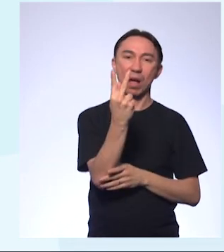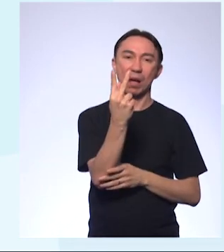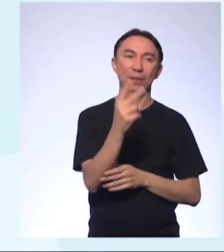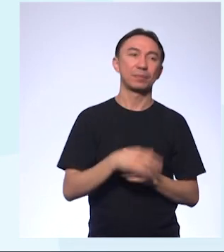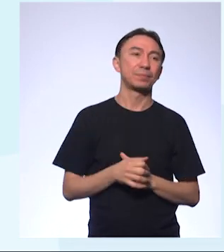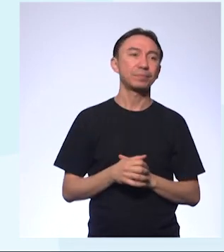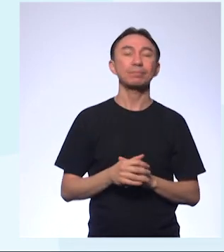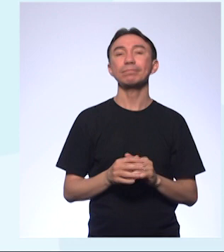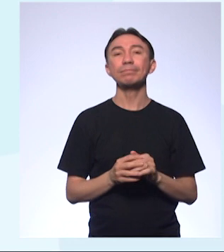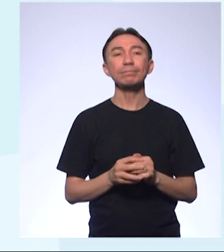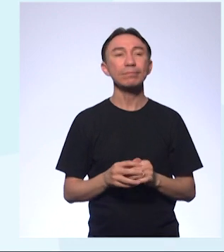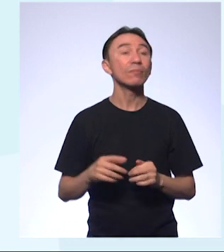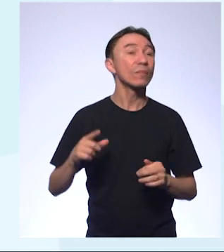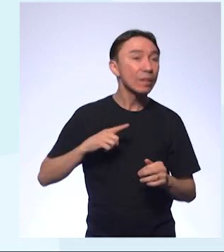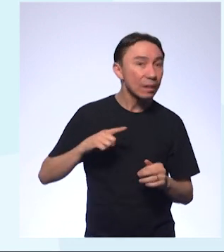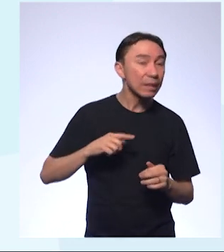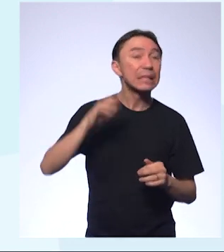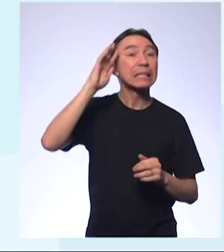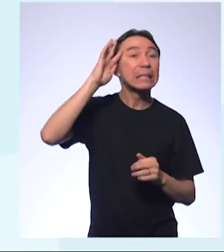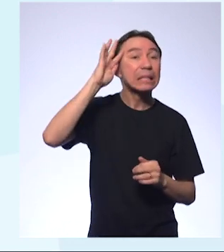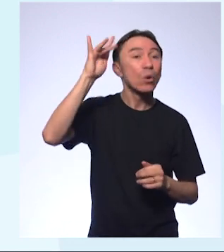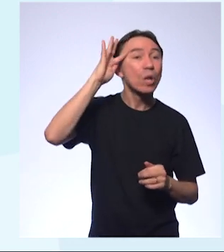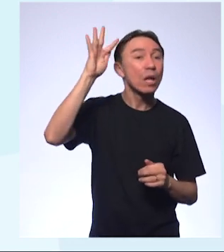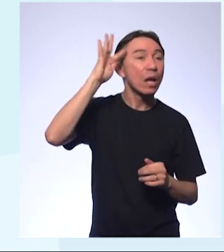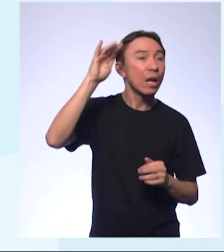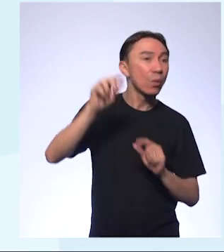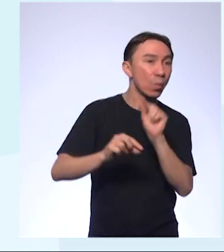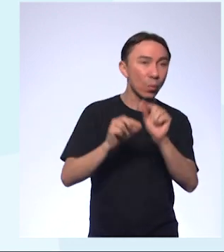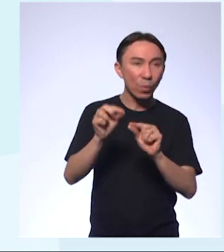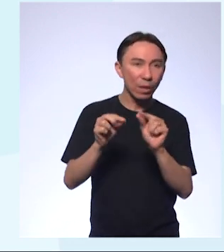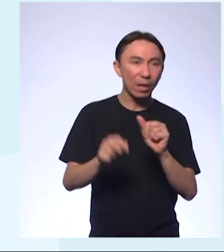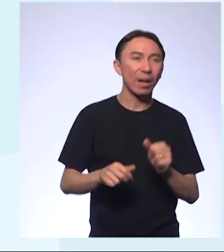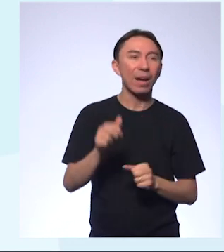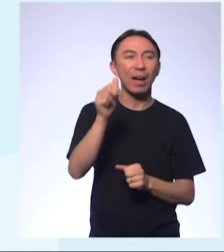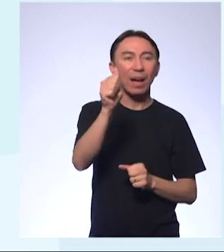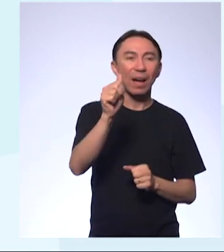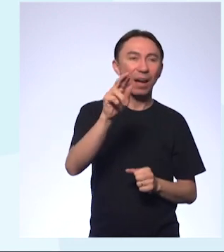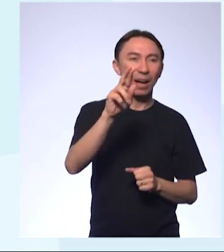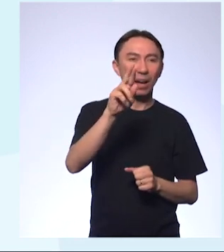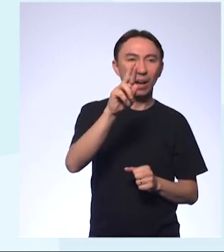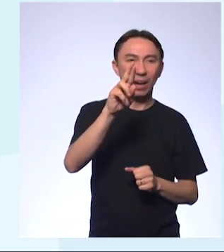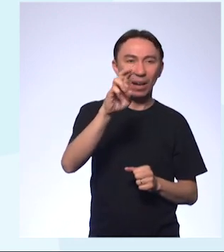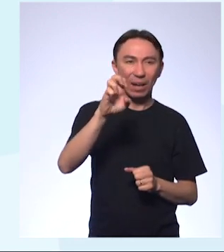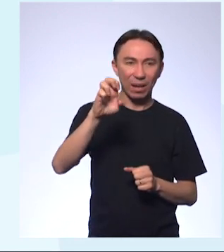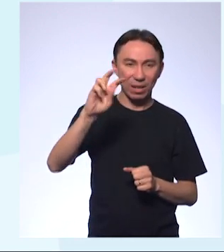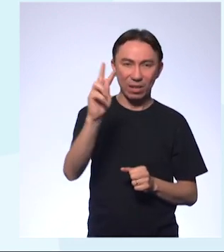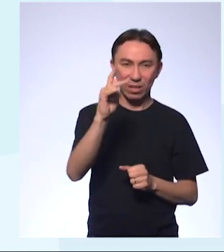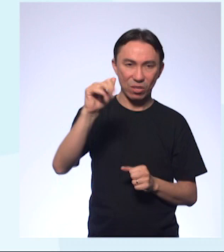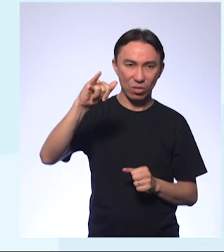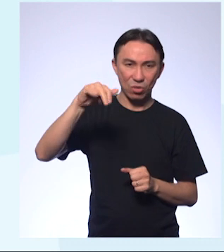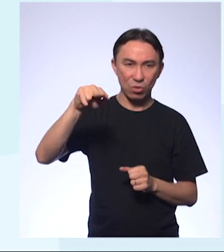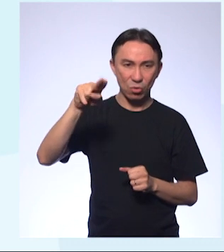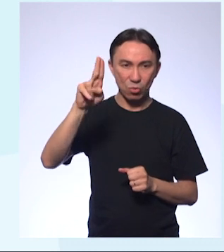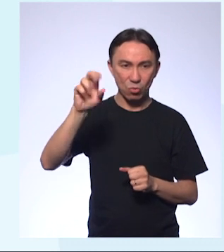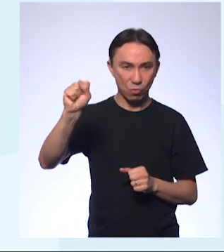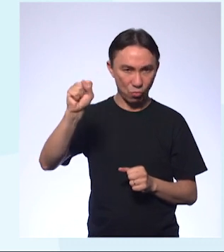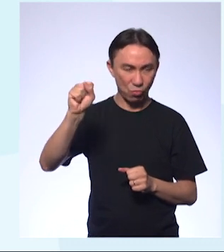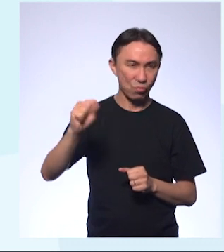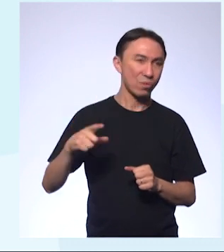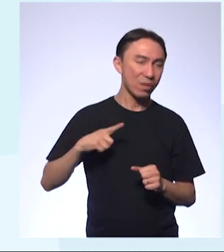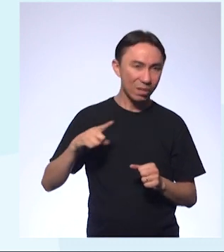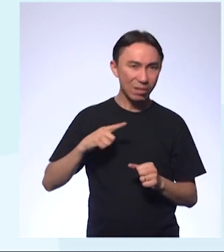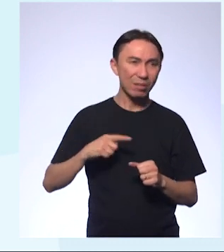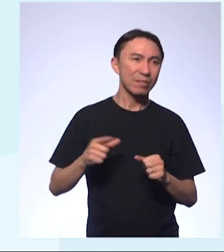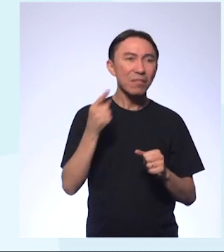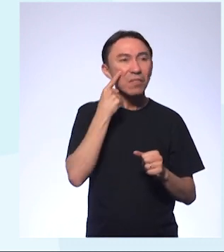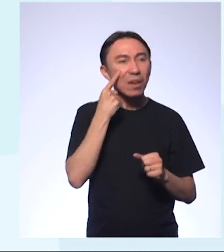Aqui a tem a teoria de Arrhenius. Arrhenius foi um dos estudiosos que concentuou os ácidos